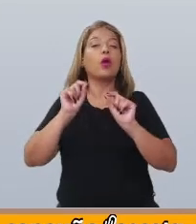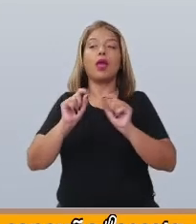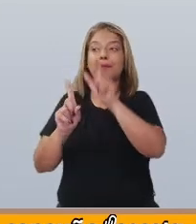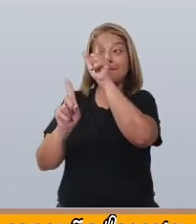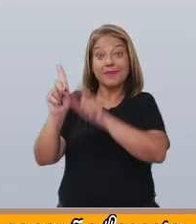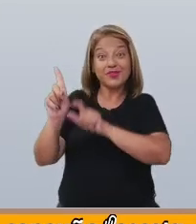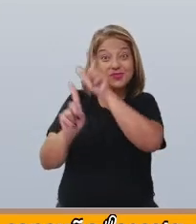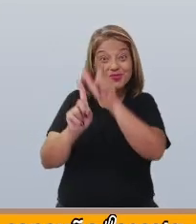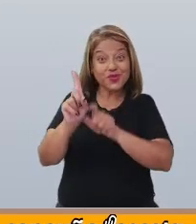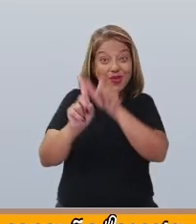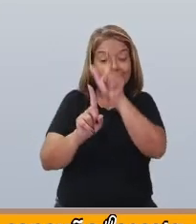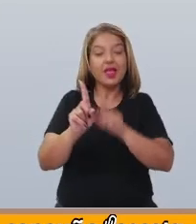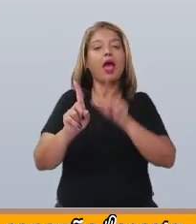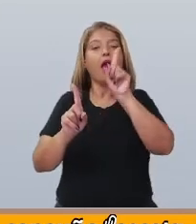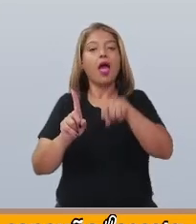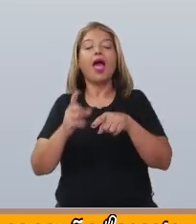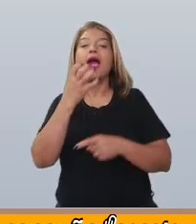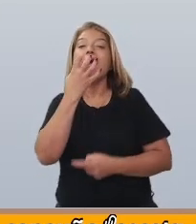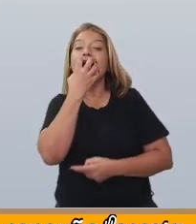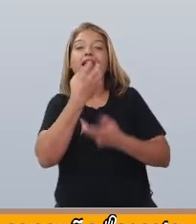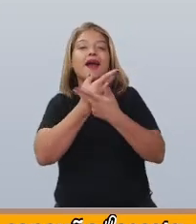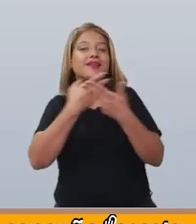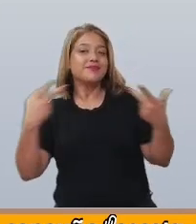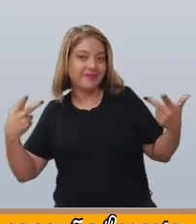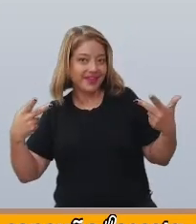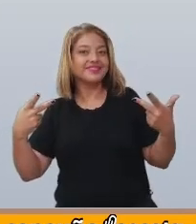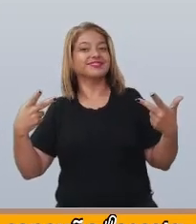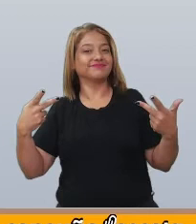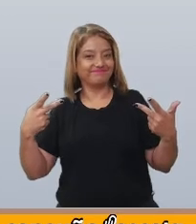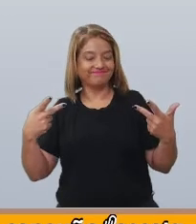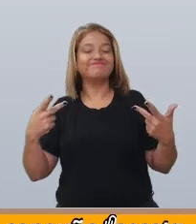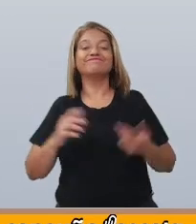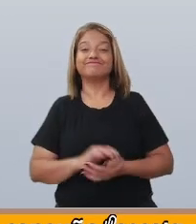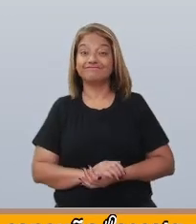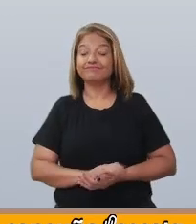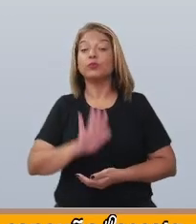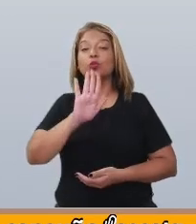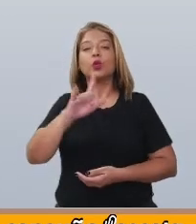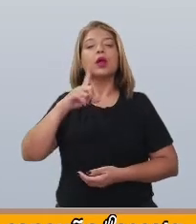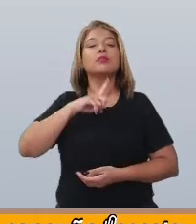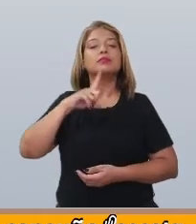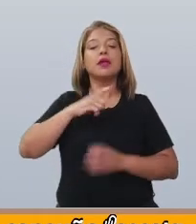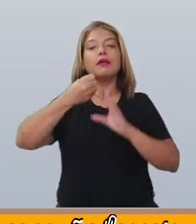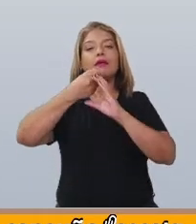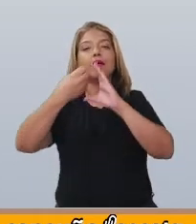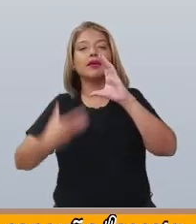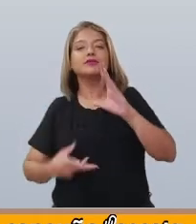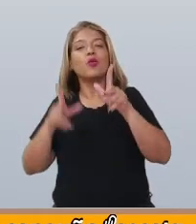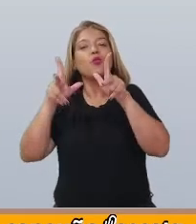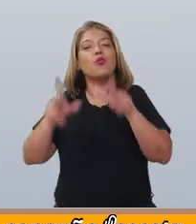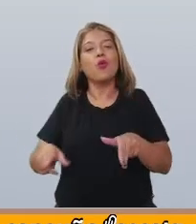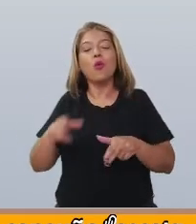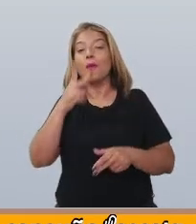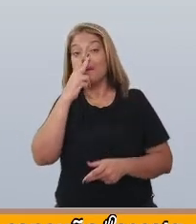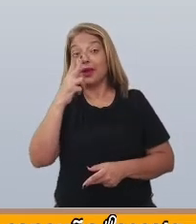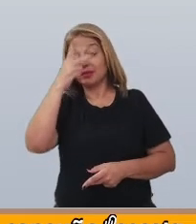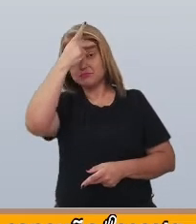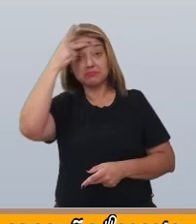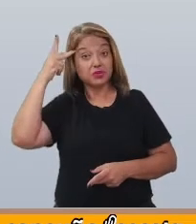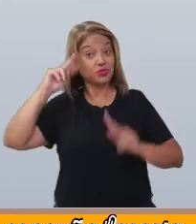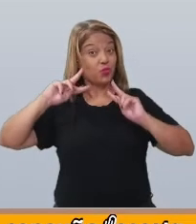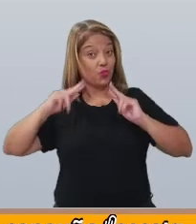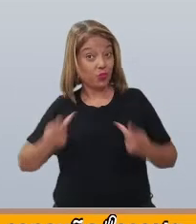as personagens são geralmente animais que possuem características humanas.